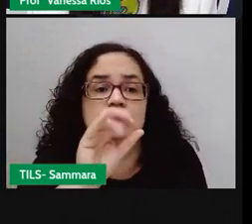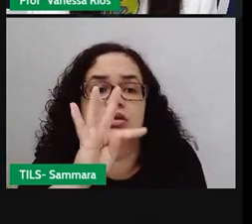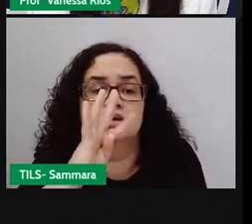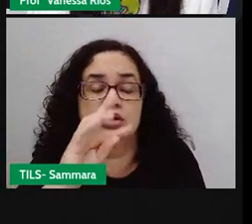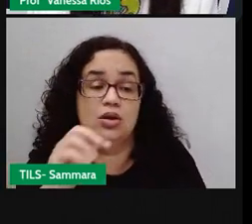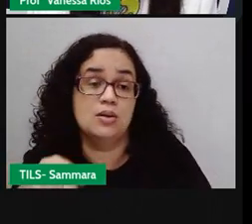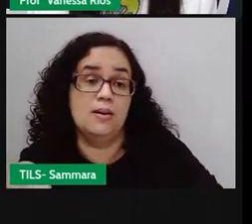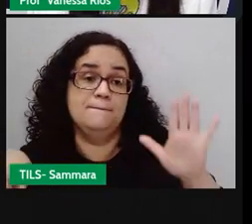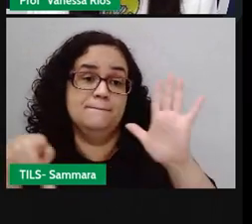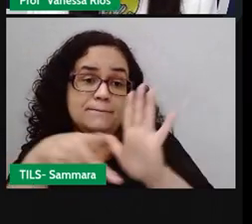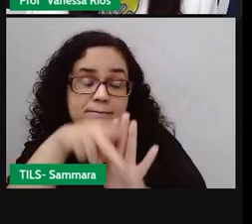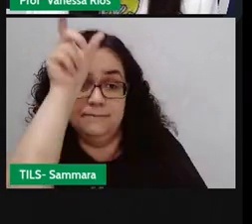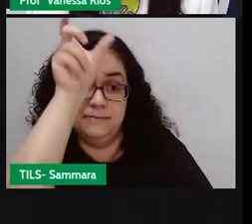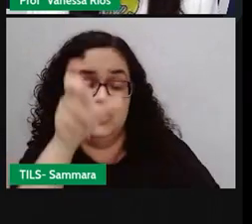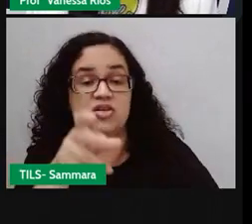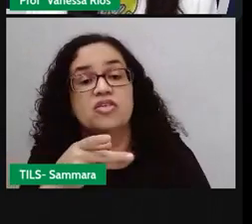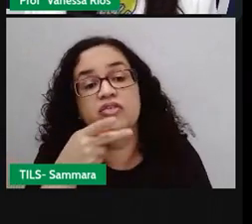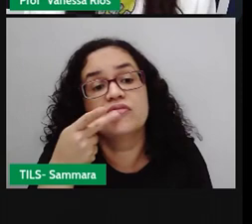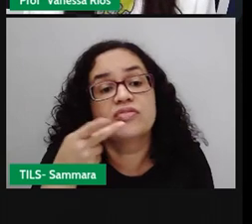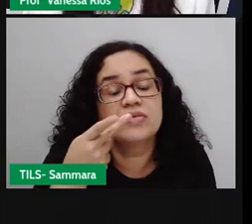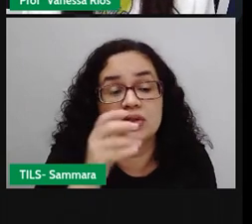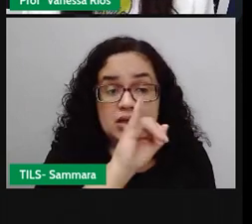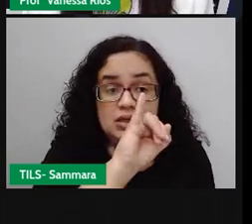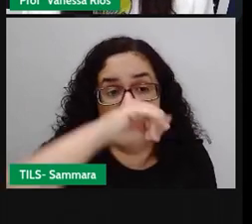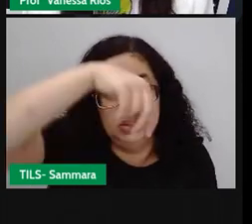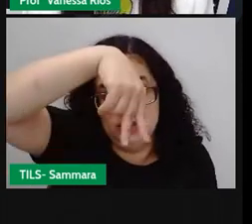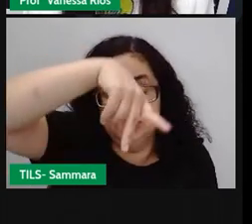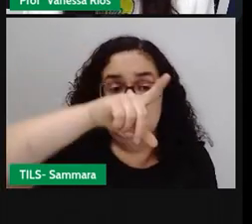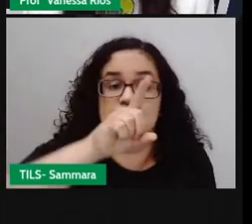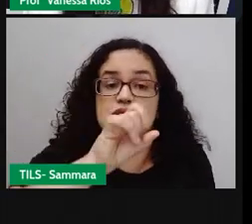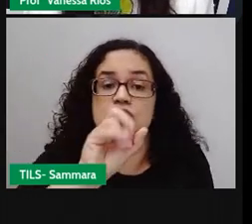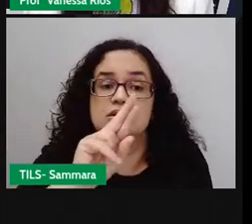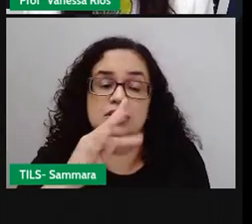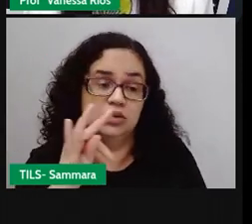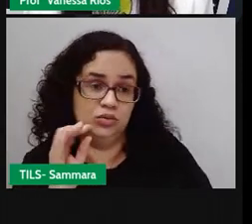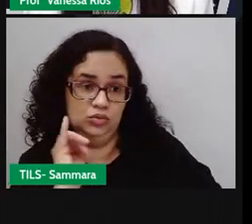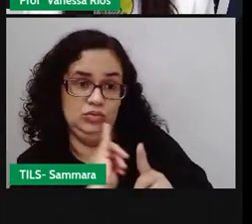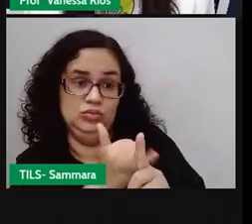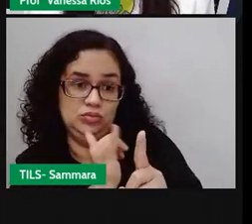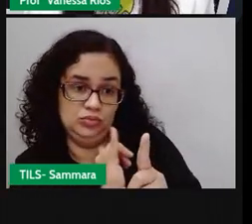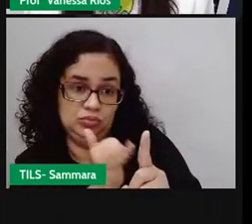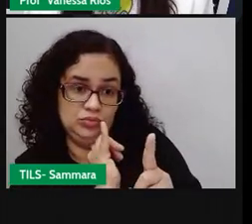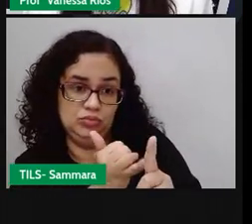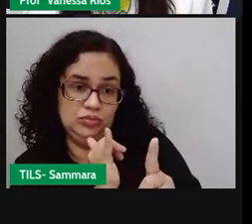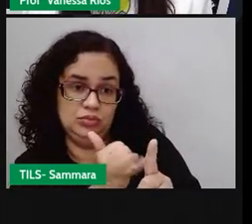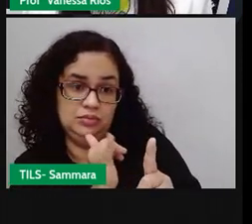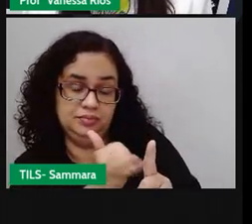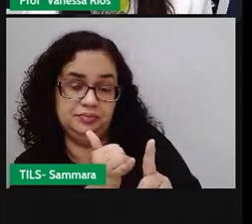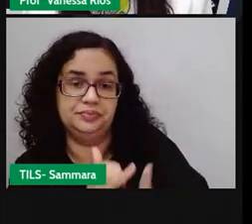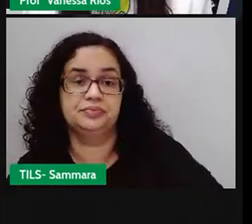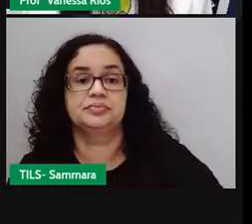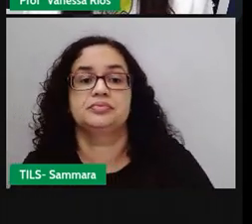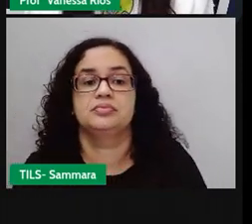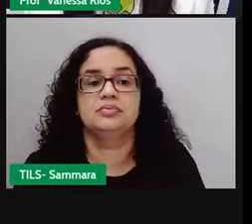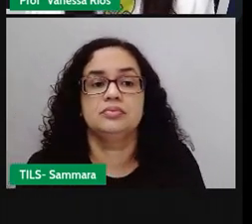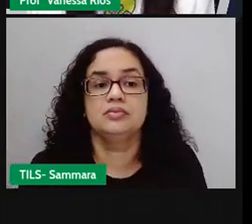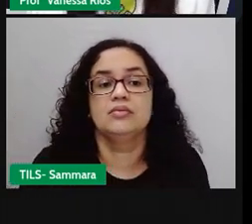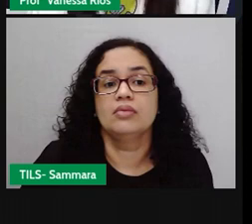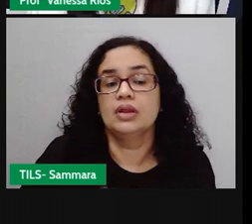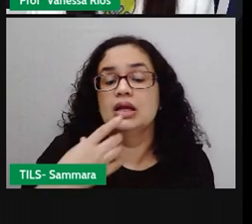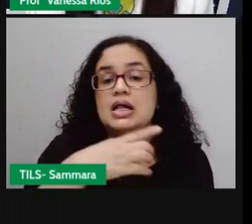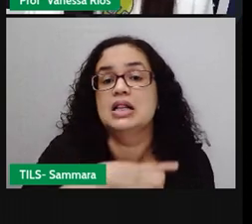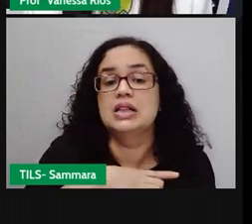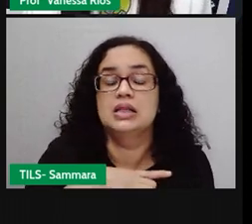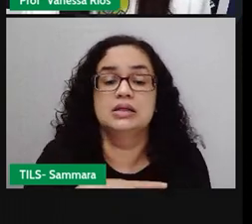personagem fala, né? No discurso indireto, a fala do personagem é passada pelo narrador. Então, existem